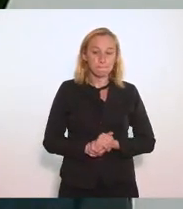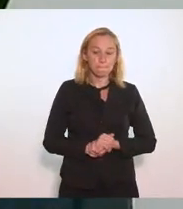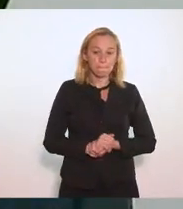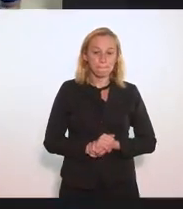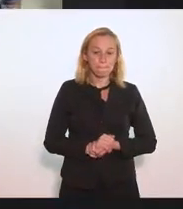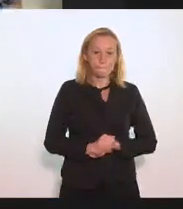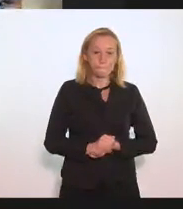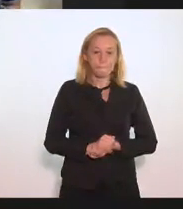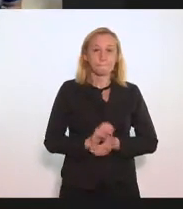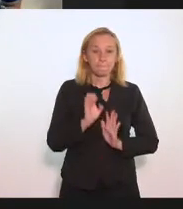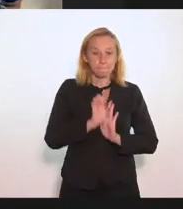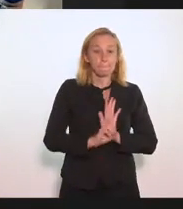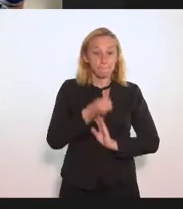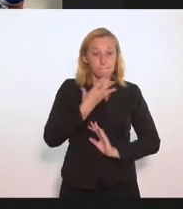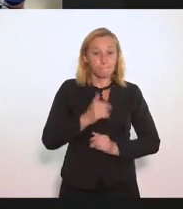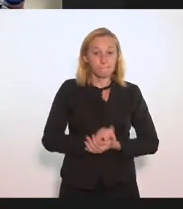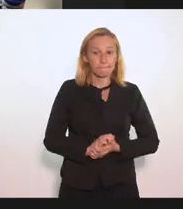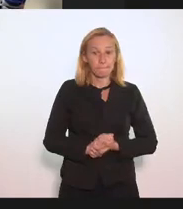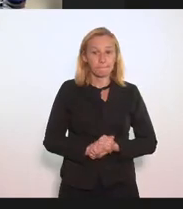a emenda é boa mesmo